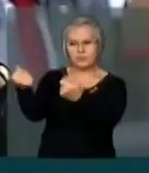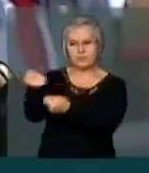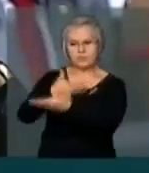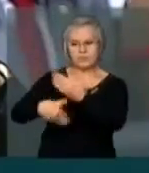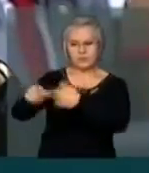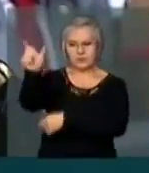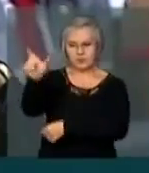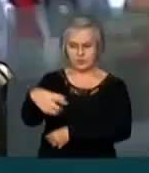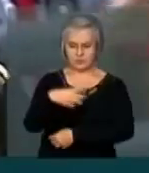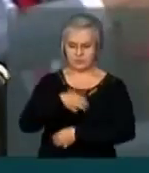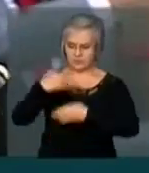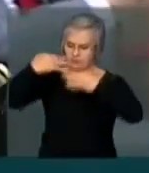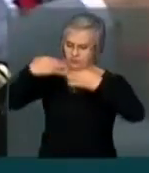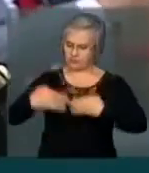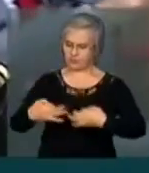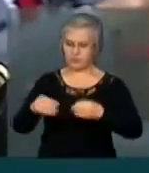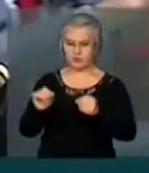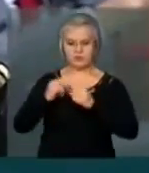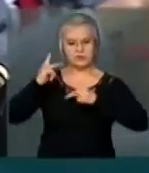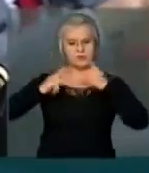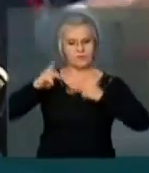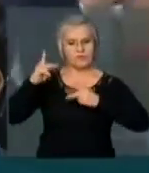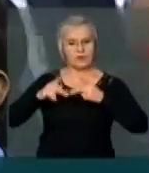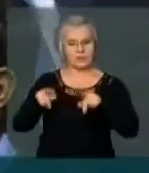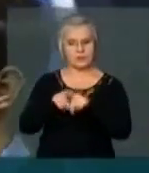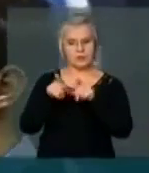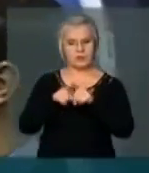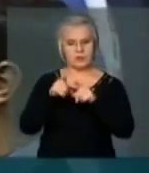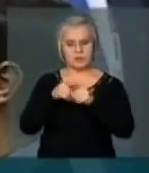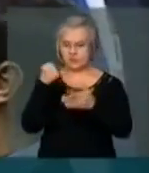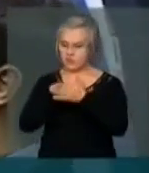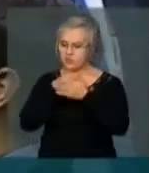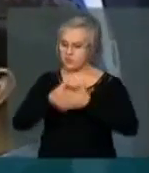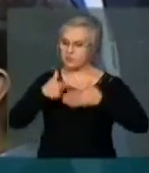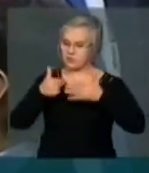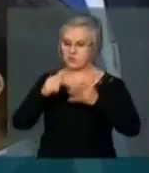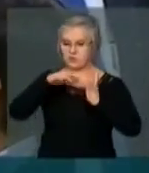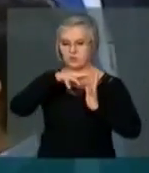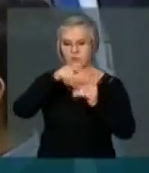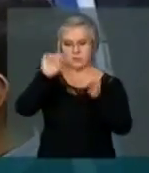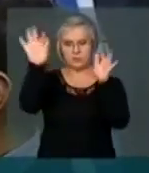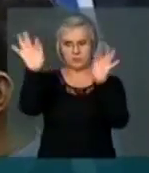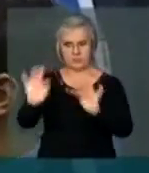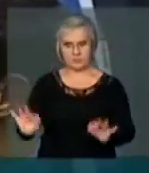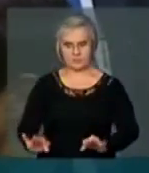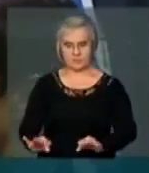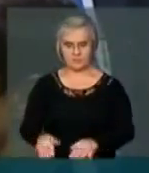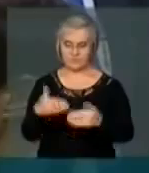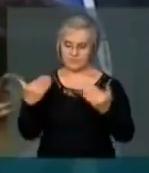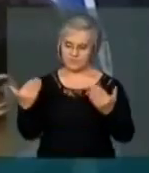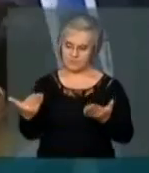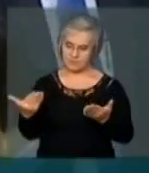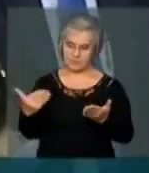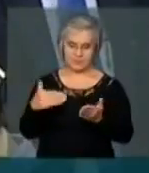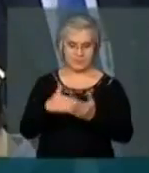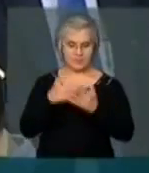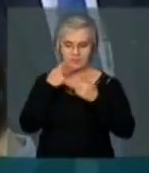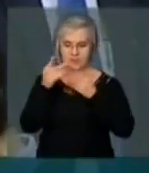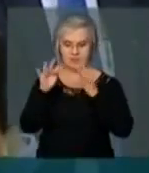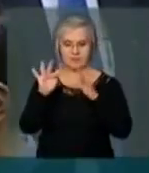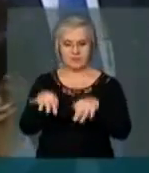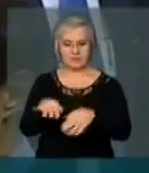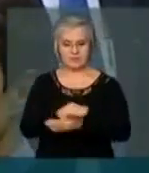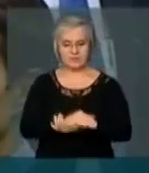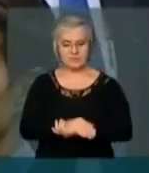sua forma digna de fazer política e de apostar no mundo feliz. Por fim, presidente, nesses segundos que faltam para o